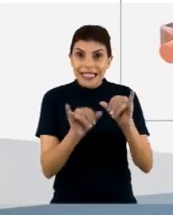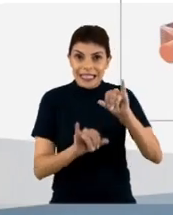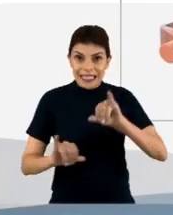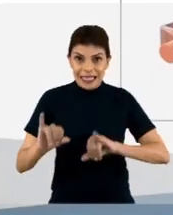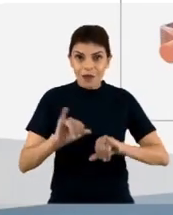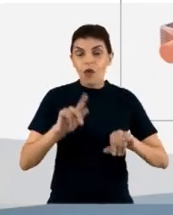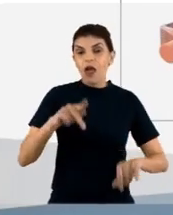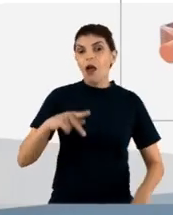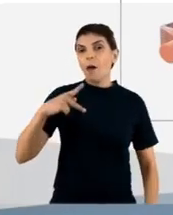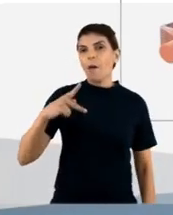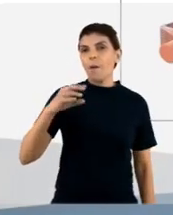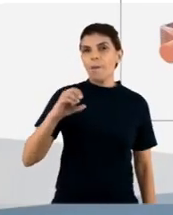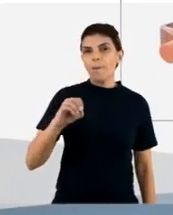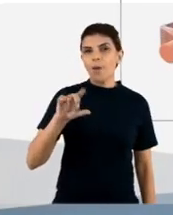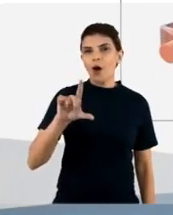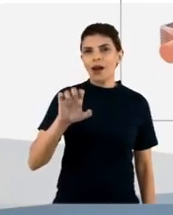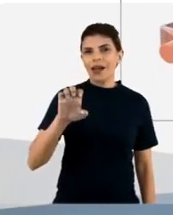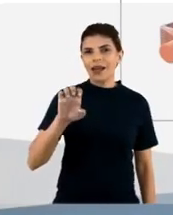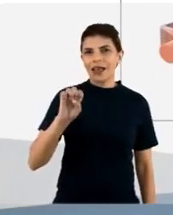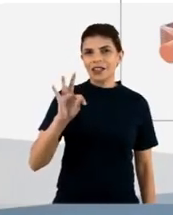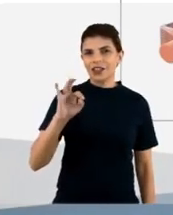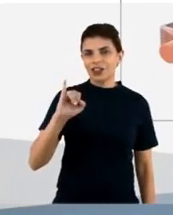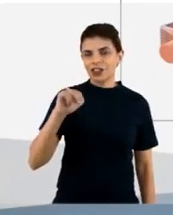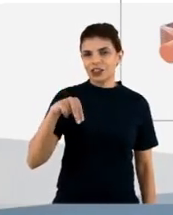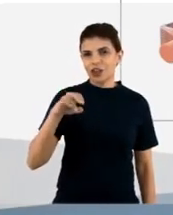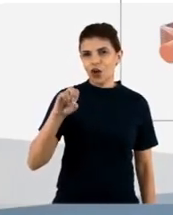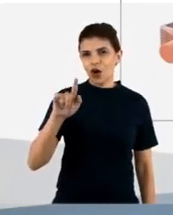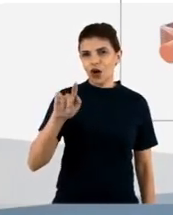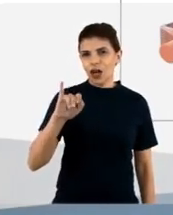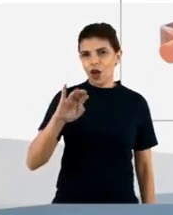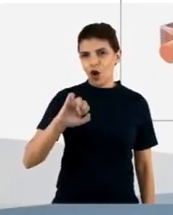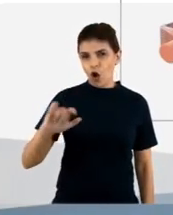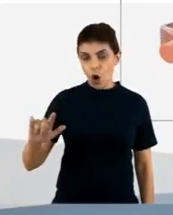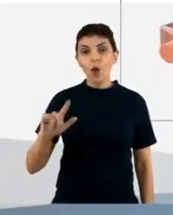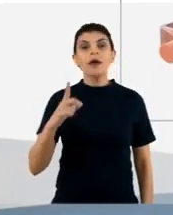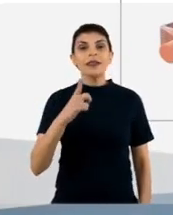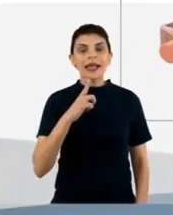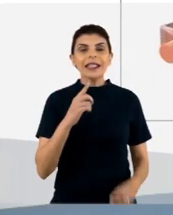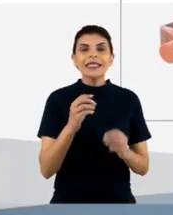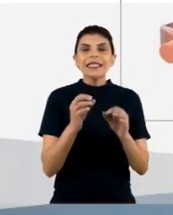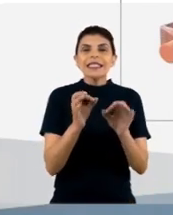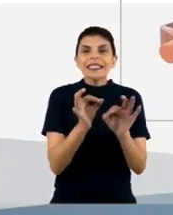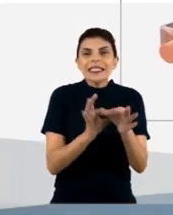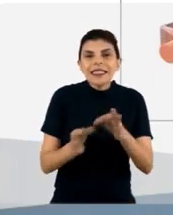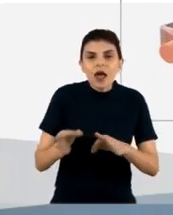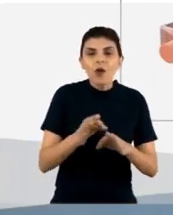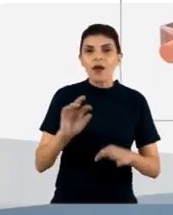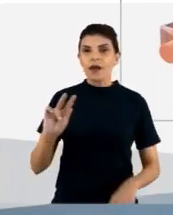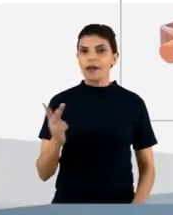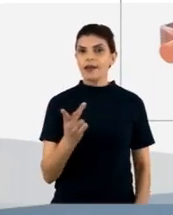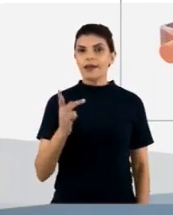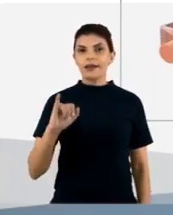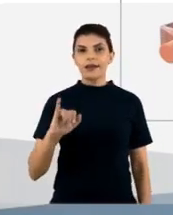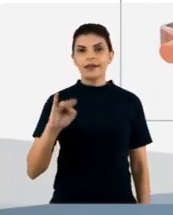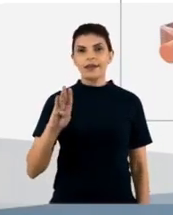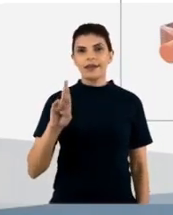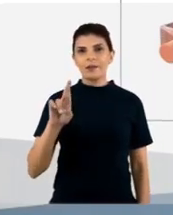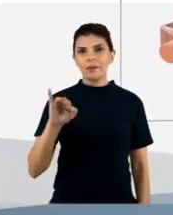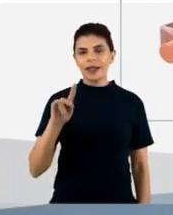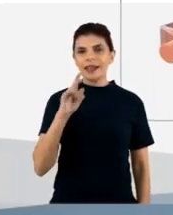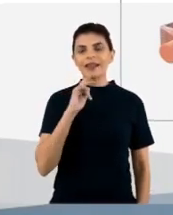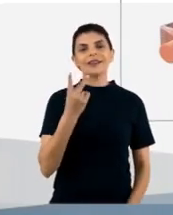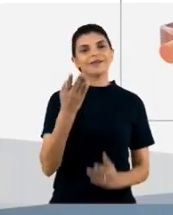polietileno glicol, nós obtemos, então, células híbridas, que nós chamamos de hibridomas, por isso,